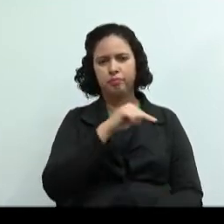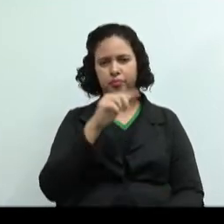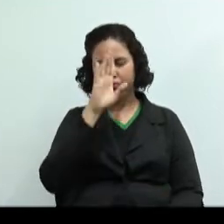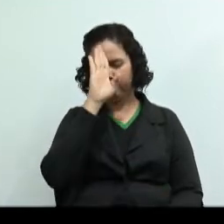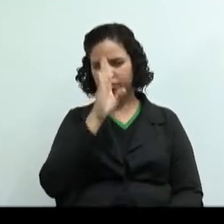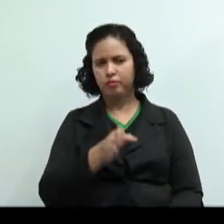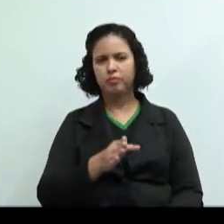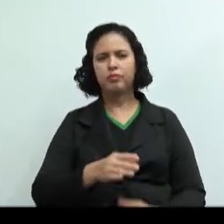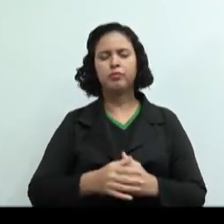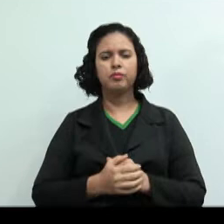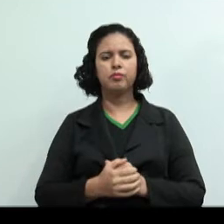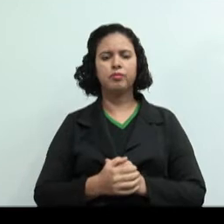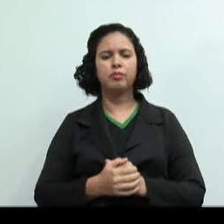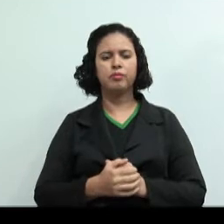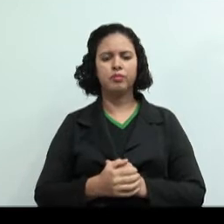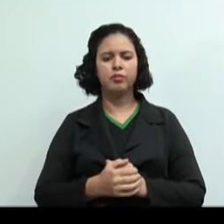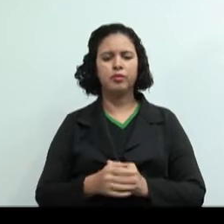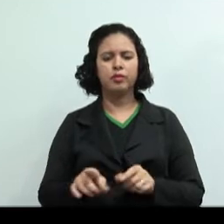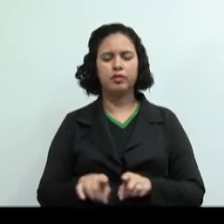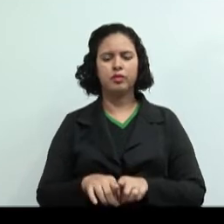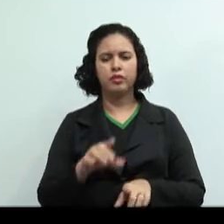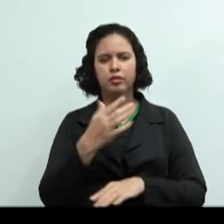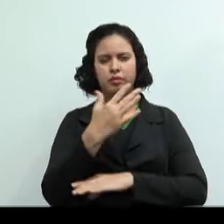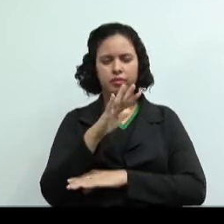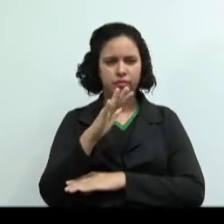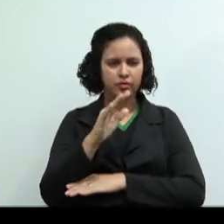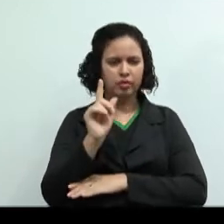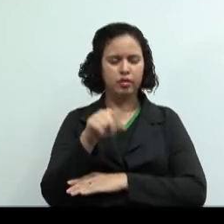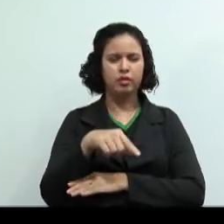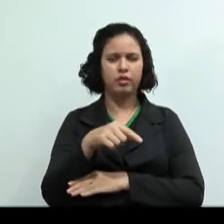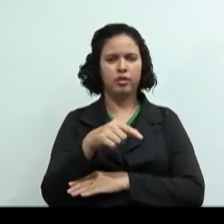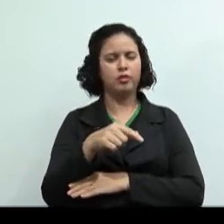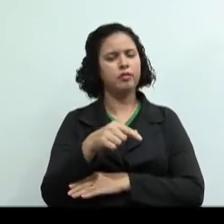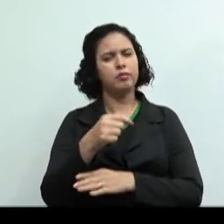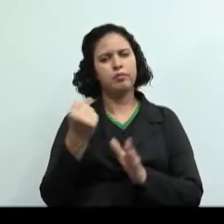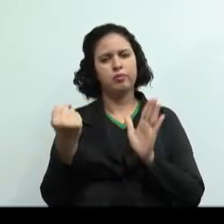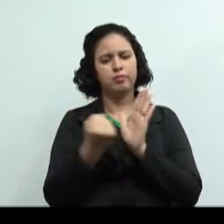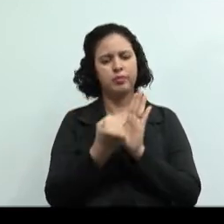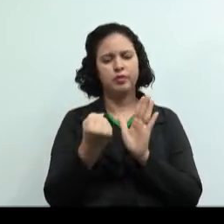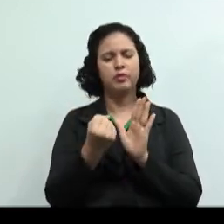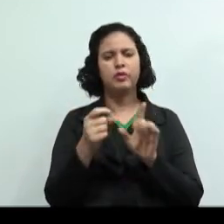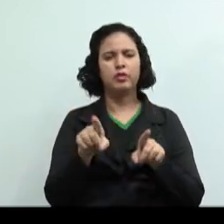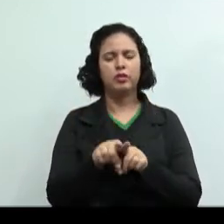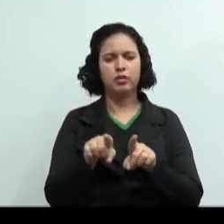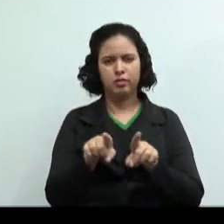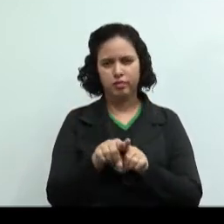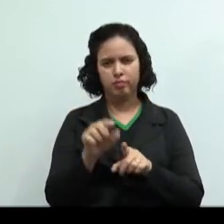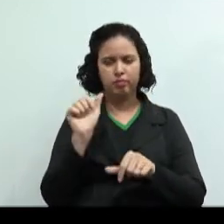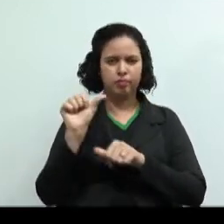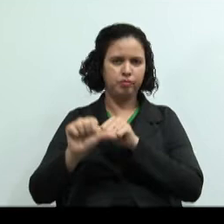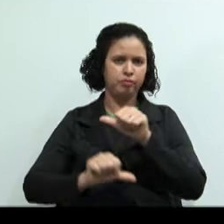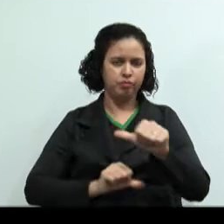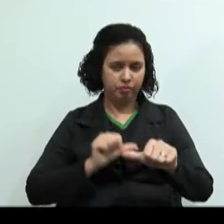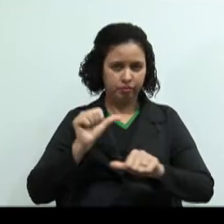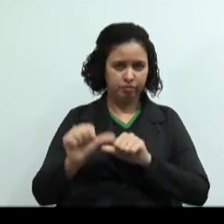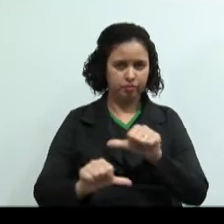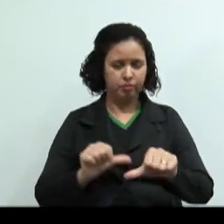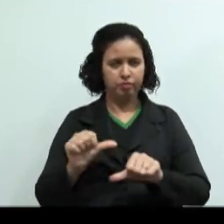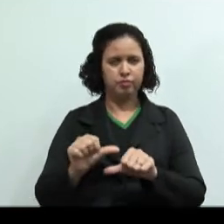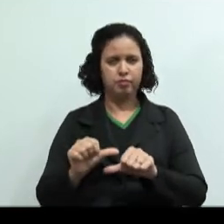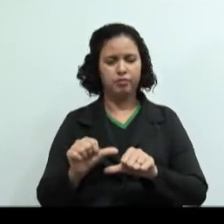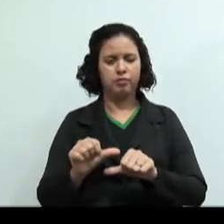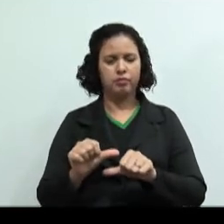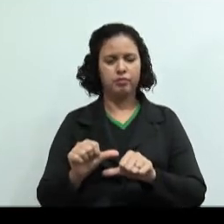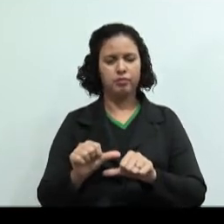E quanto à natureza, nós temos os custos fixos e os custos variáveis. Os